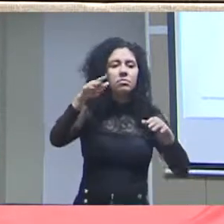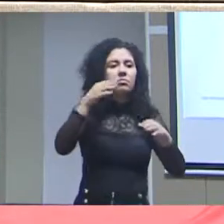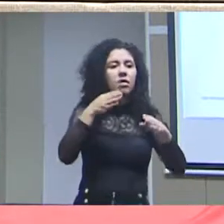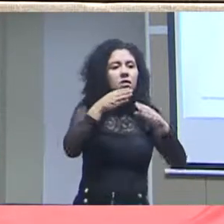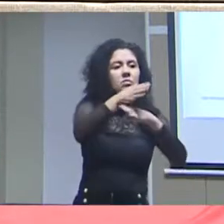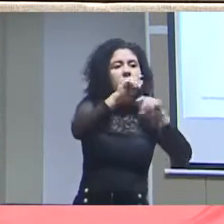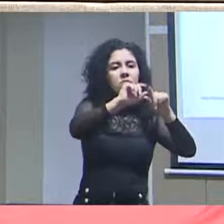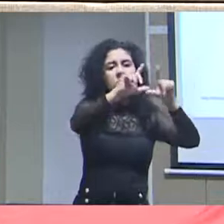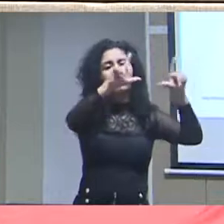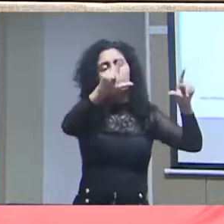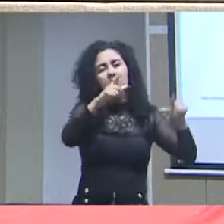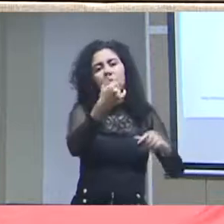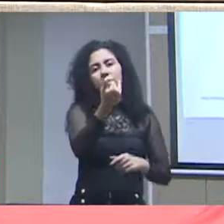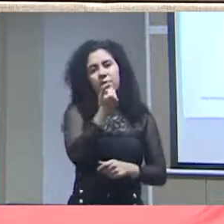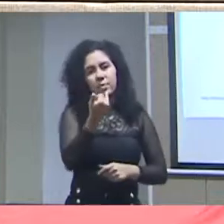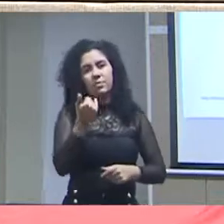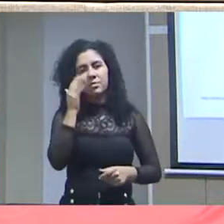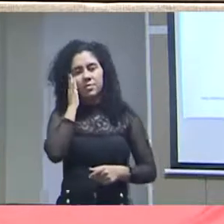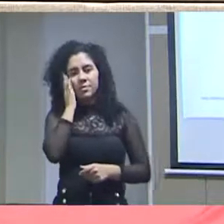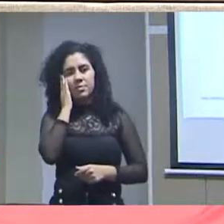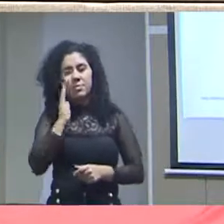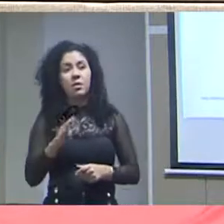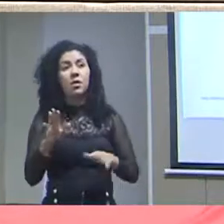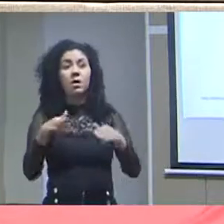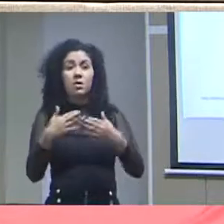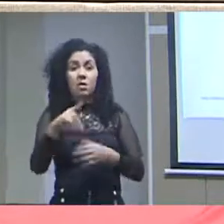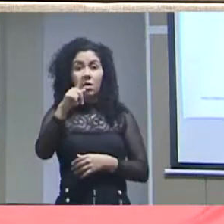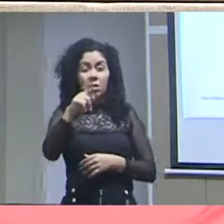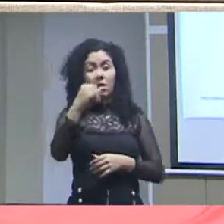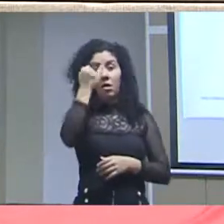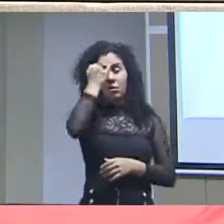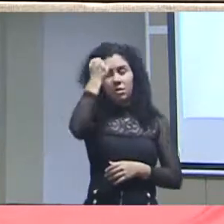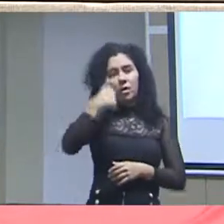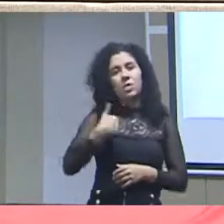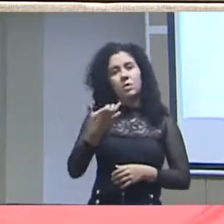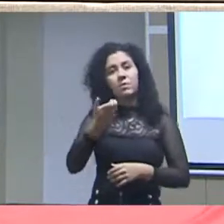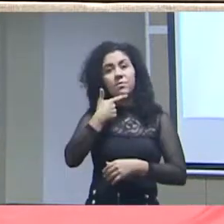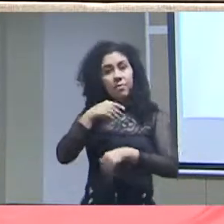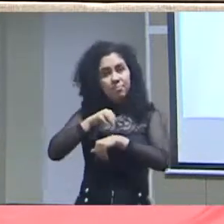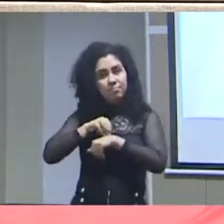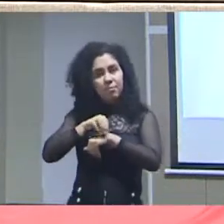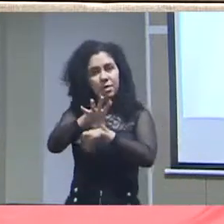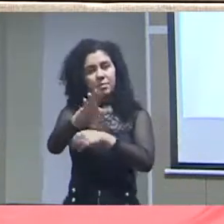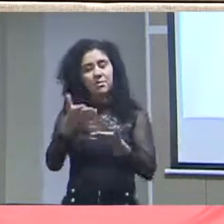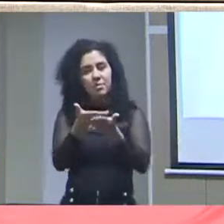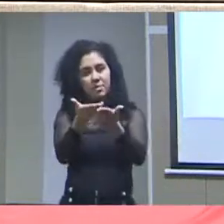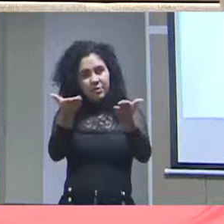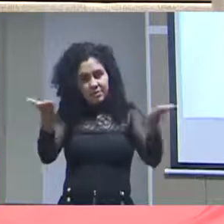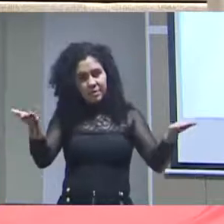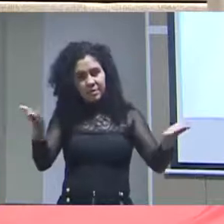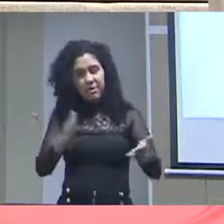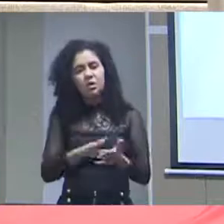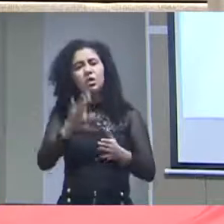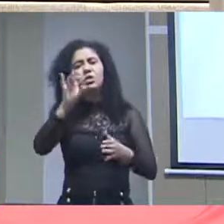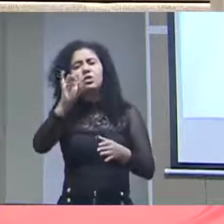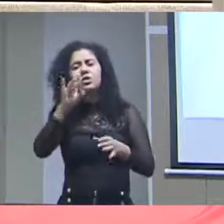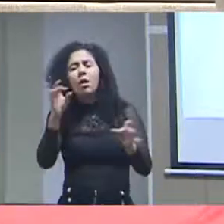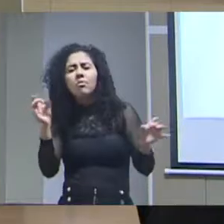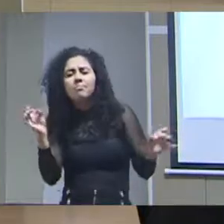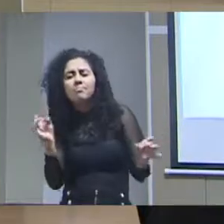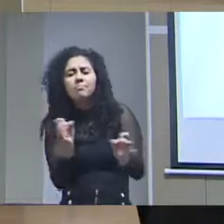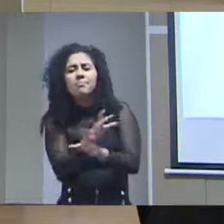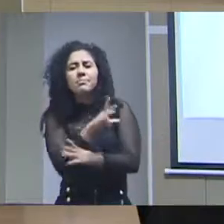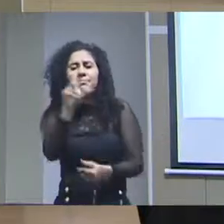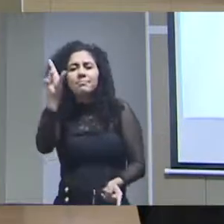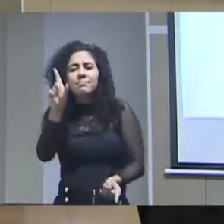influenciada por um único autor. Então, essa é a ideia, gente, que eu queria passar para vocês. E aí, só para fechar,